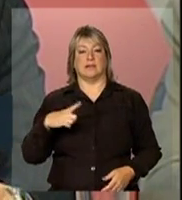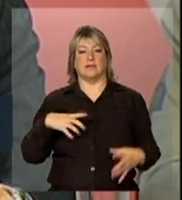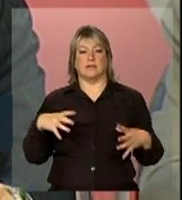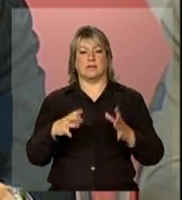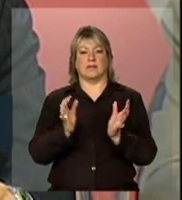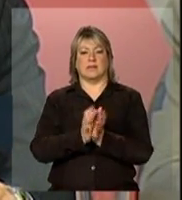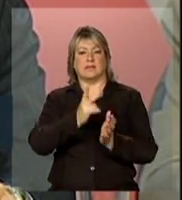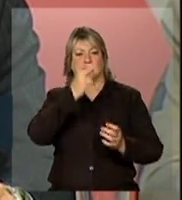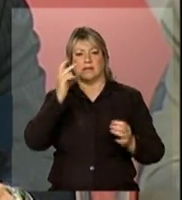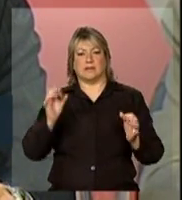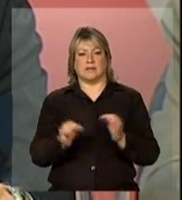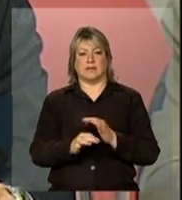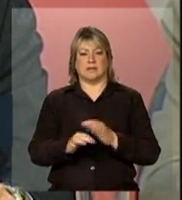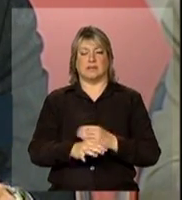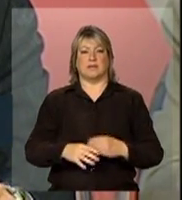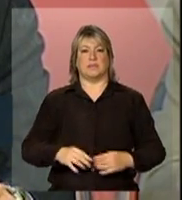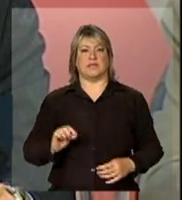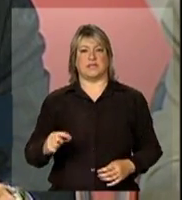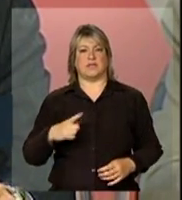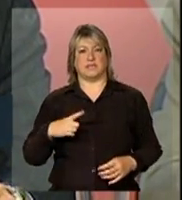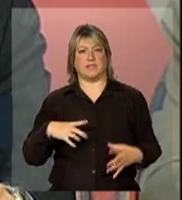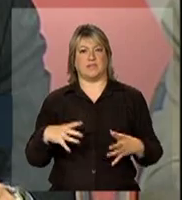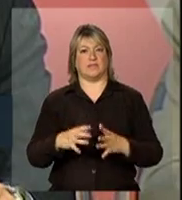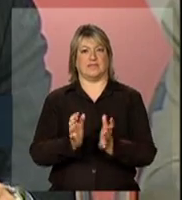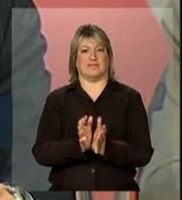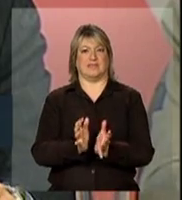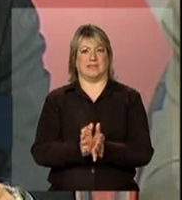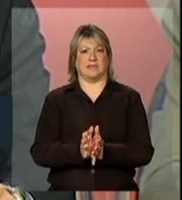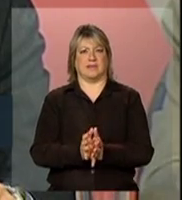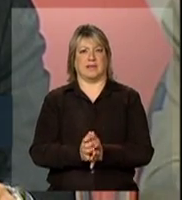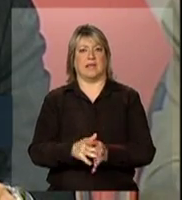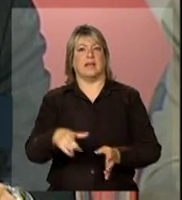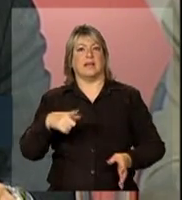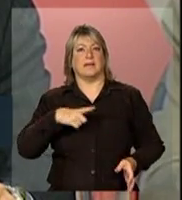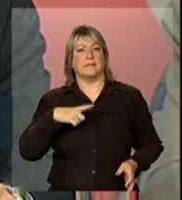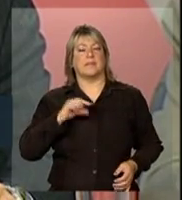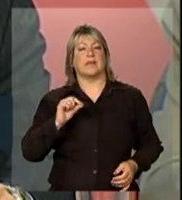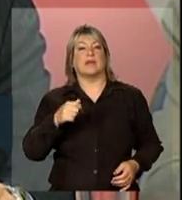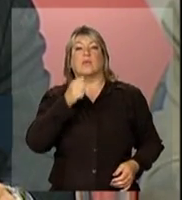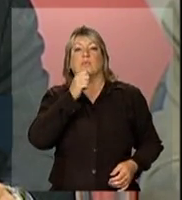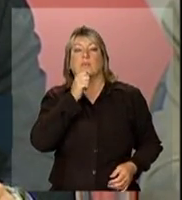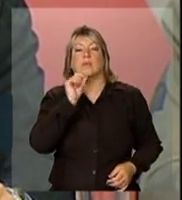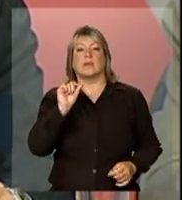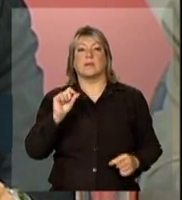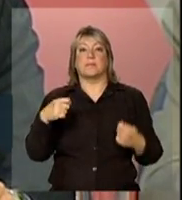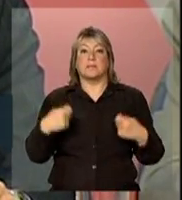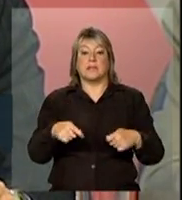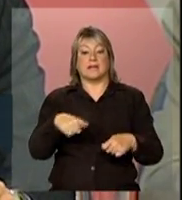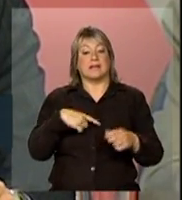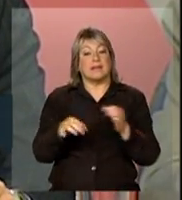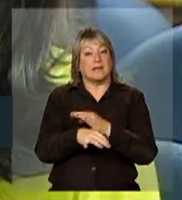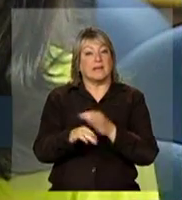tratando pelo HIV hoje no nosso país, o que significa que os outros 300 mil não teriam necessariamente indicação de estarem tratando.